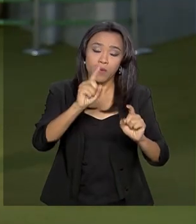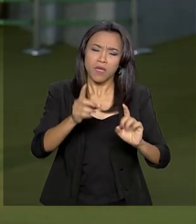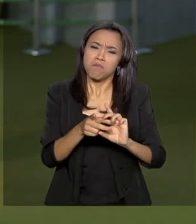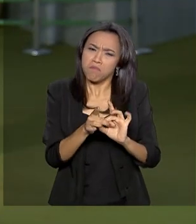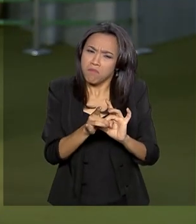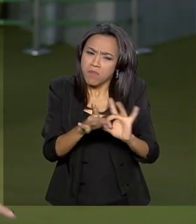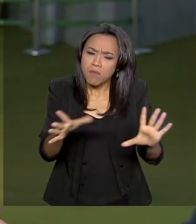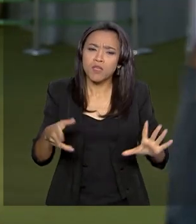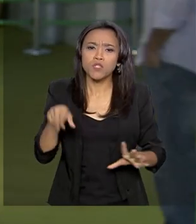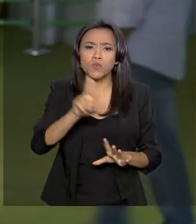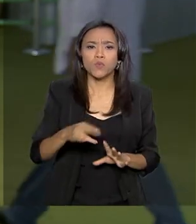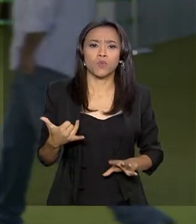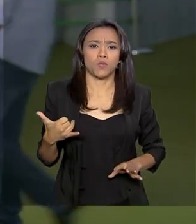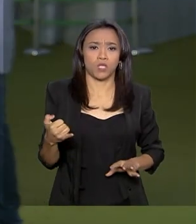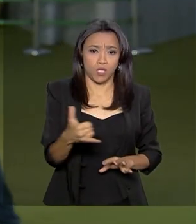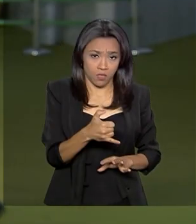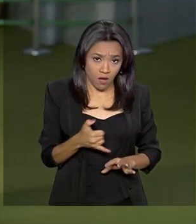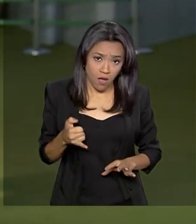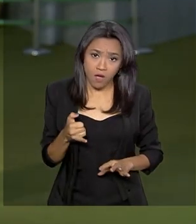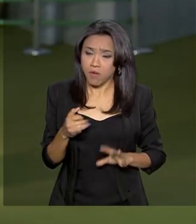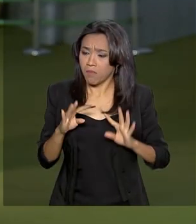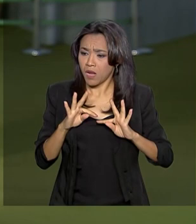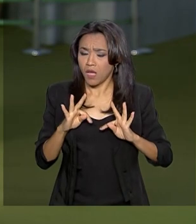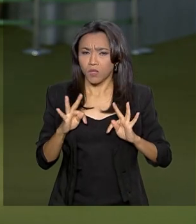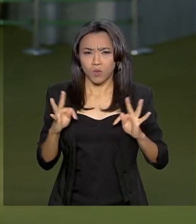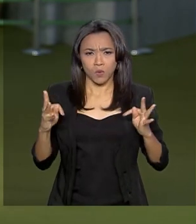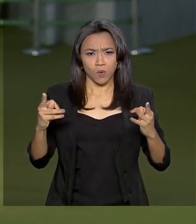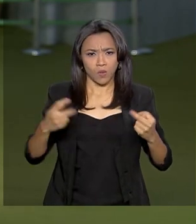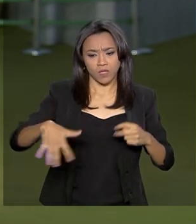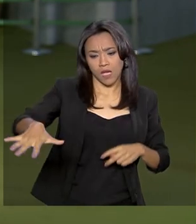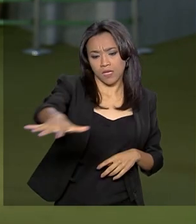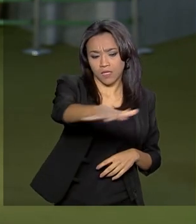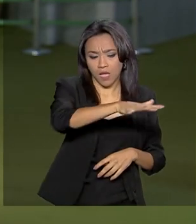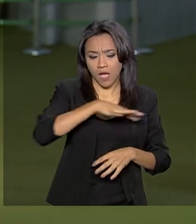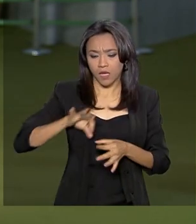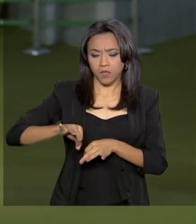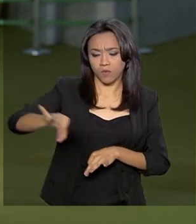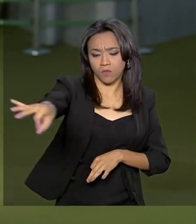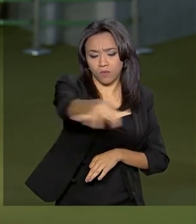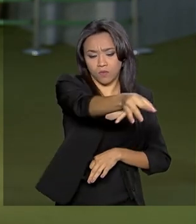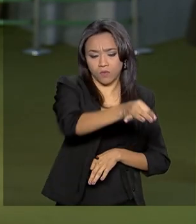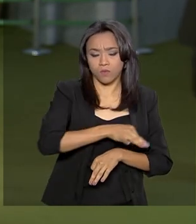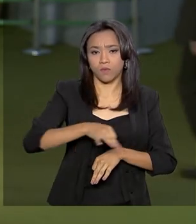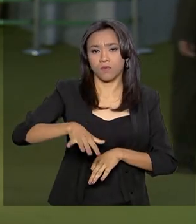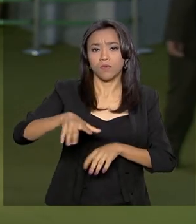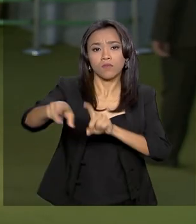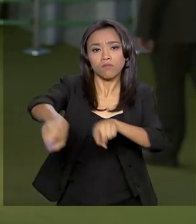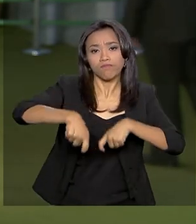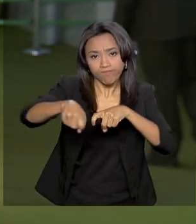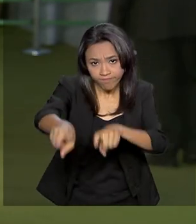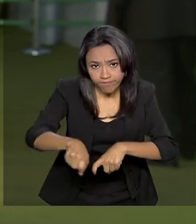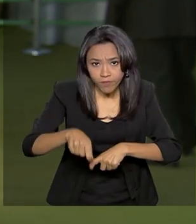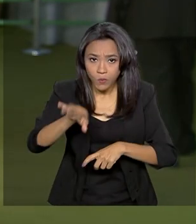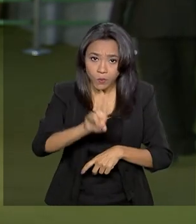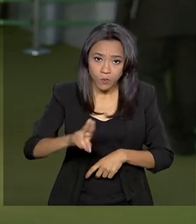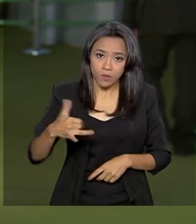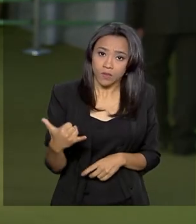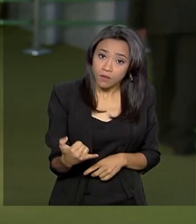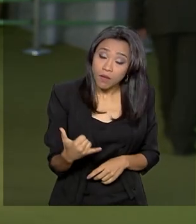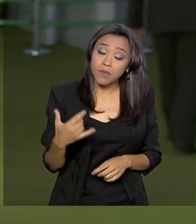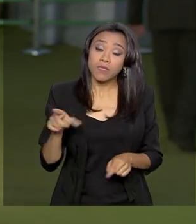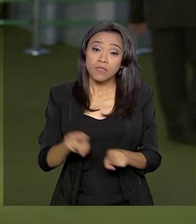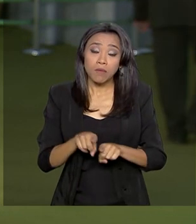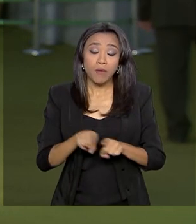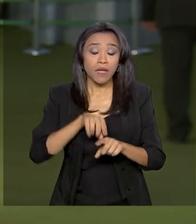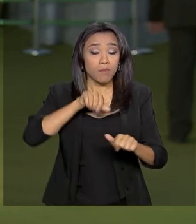armas de fogo em toda a extensão das propriedades rurais. Essa proposta passou ontem no plenário aqui da Câmara e altera pontos